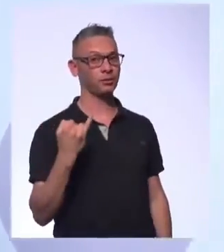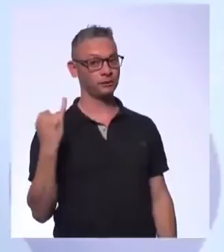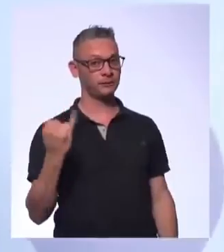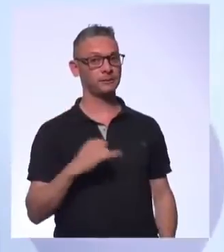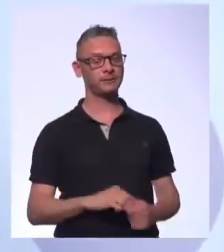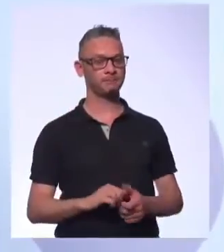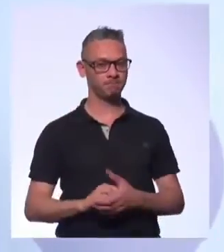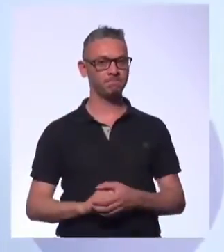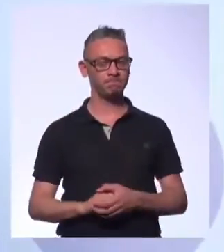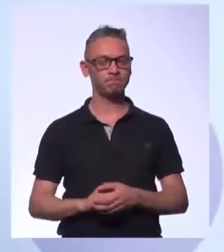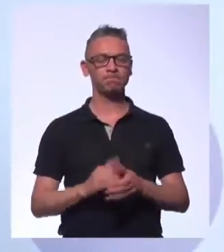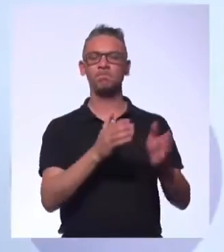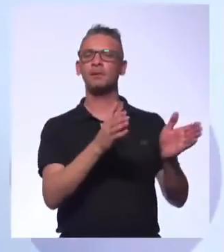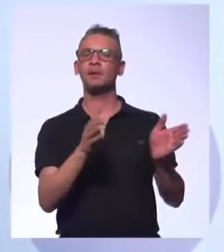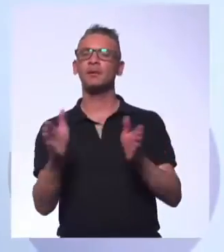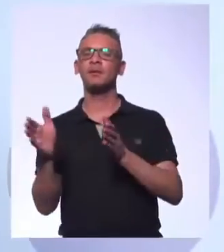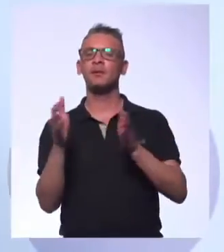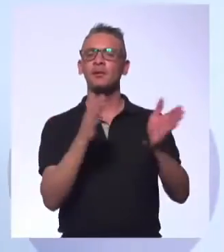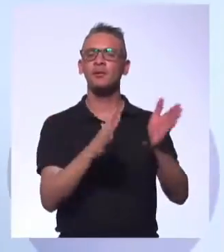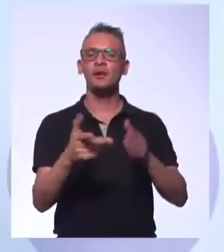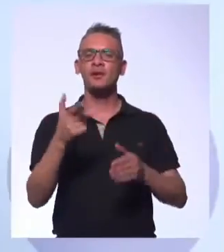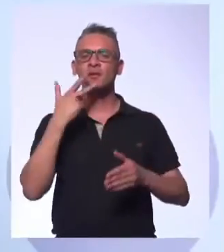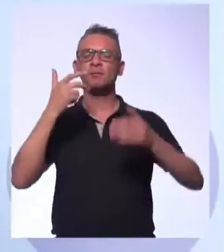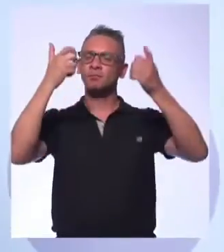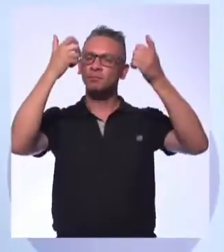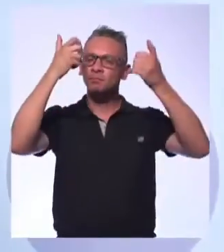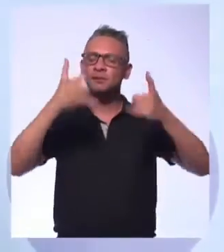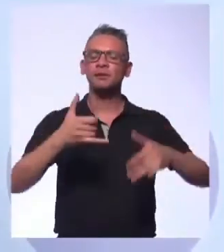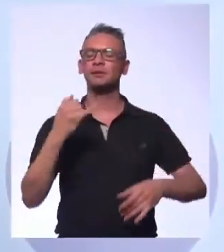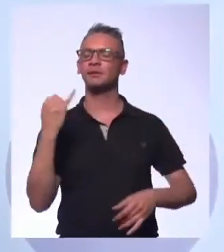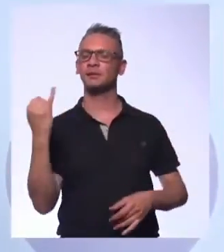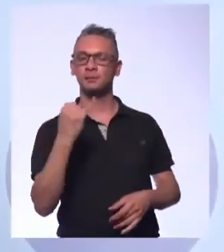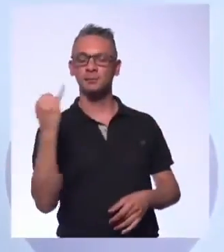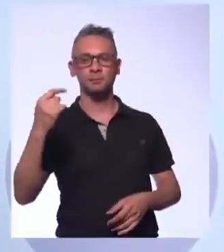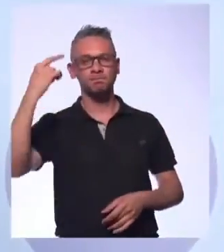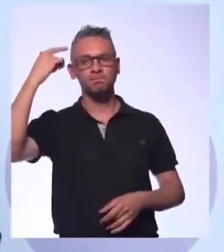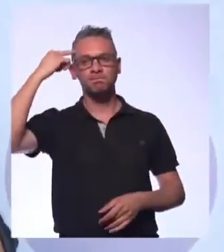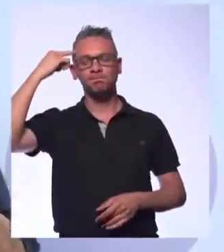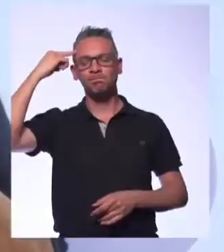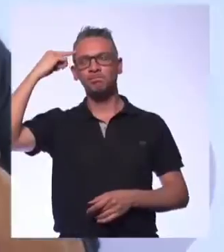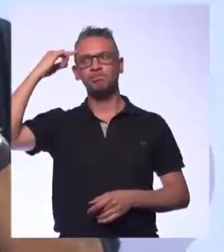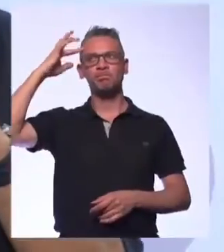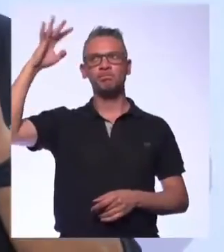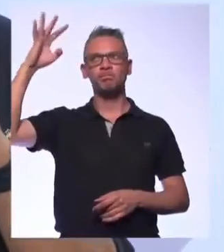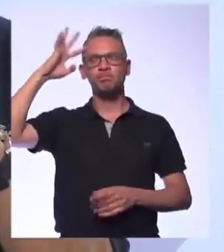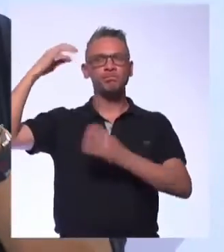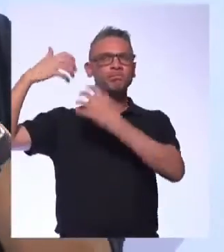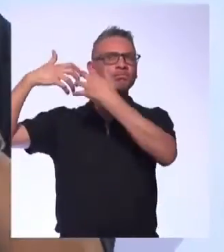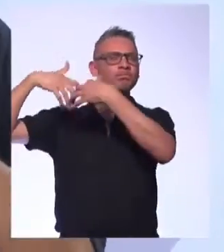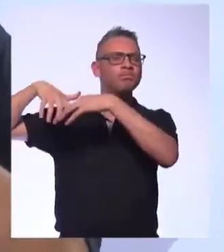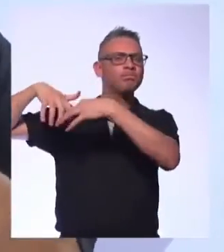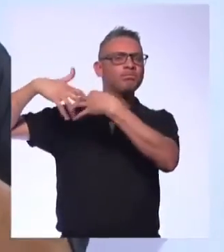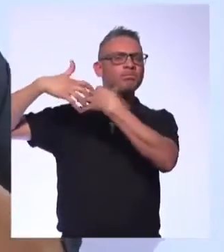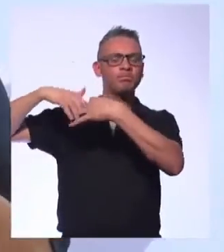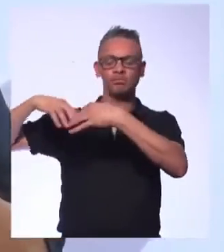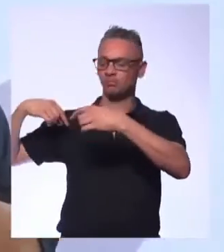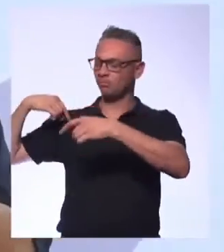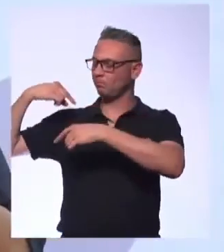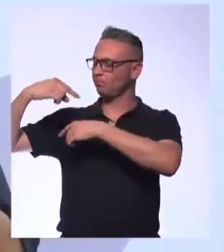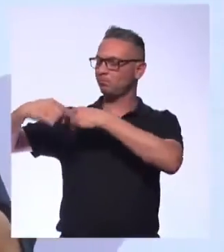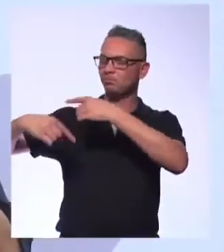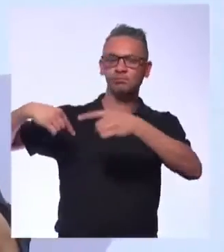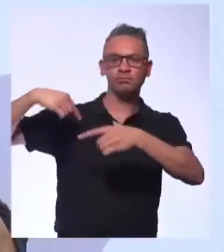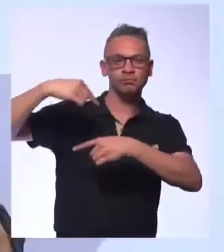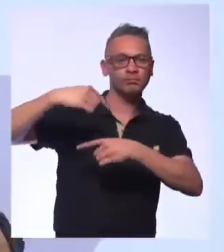É isso que esse vídeo trouxe dentro do mercado de trabalho. É essa convergência das gerações